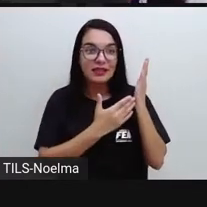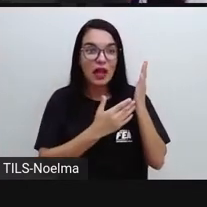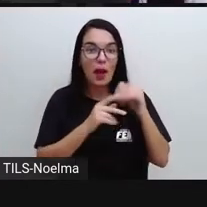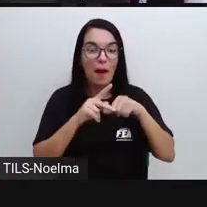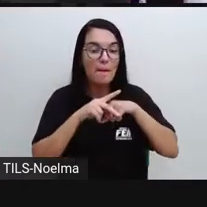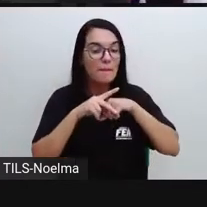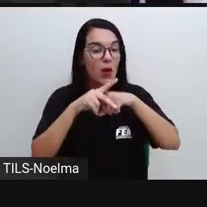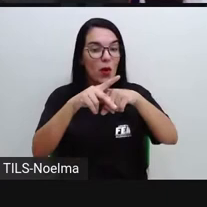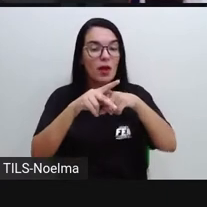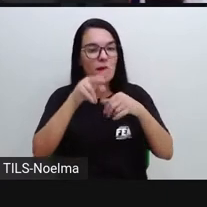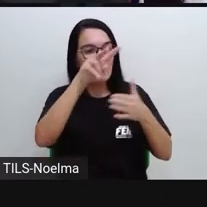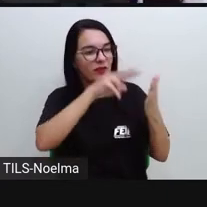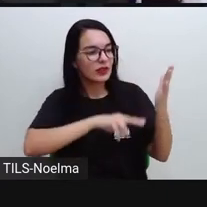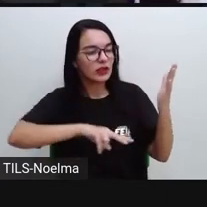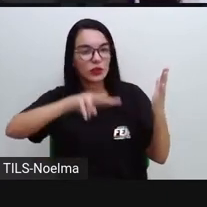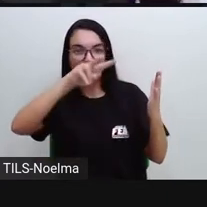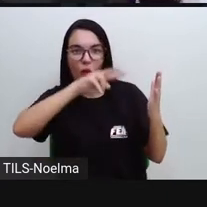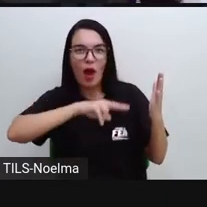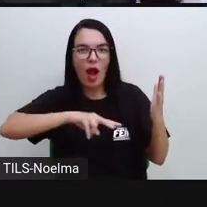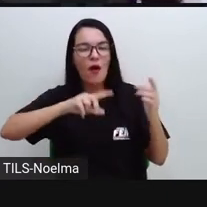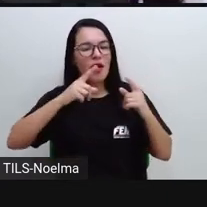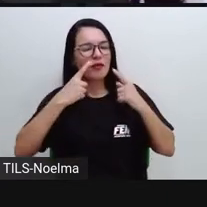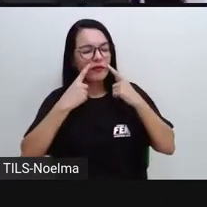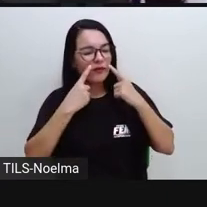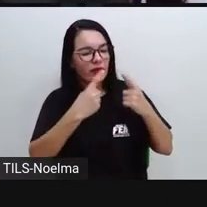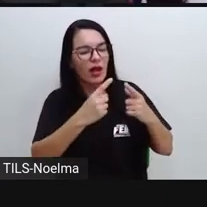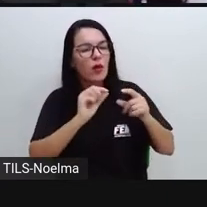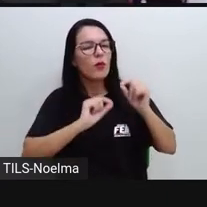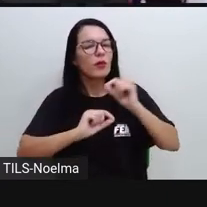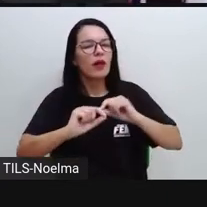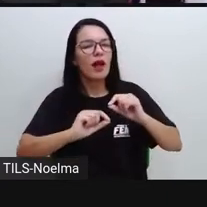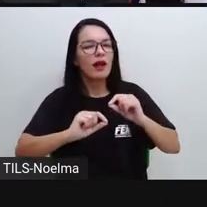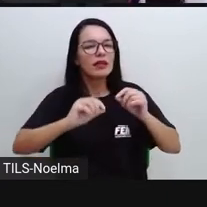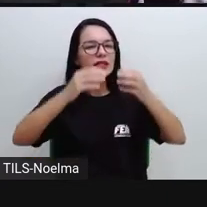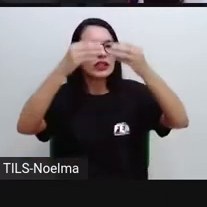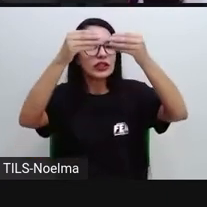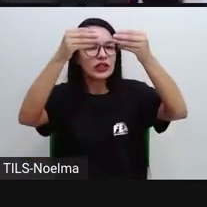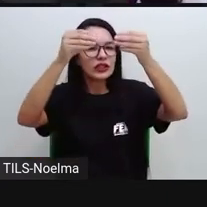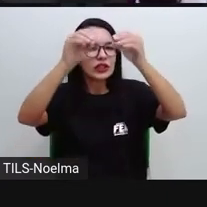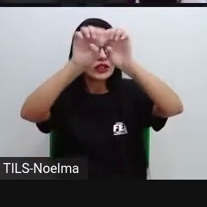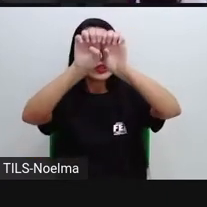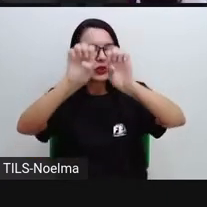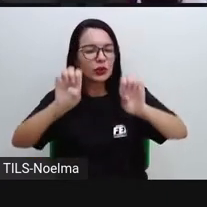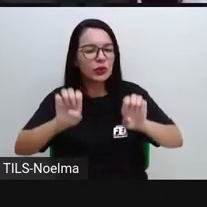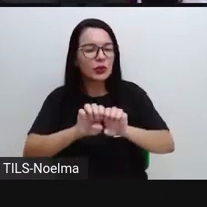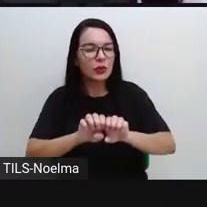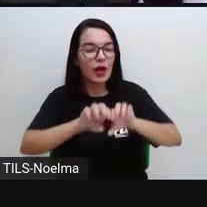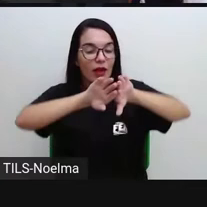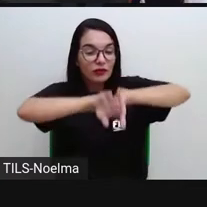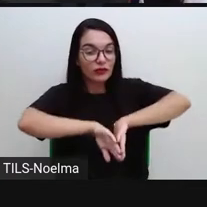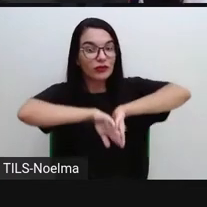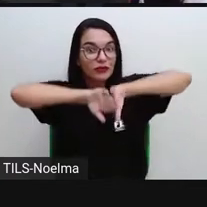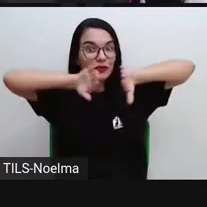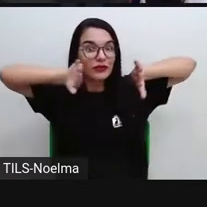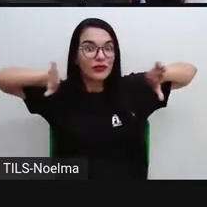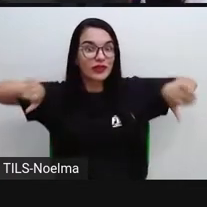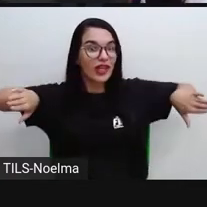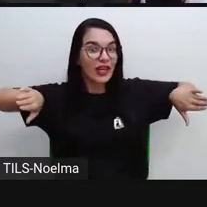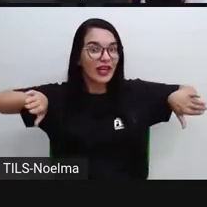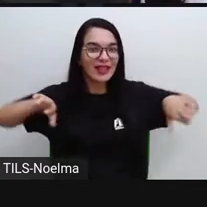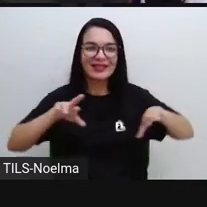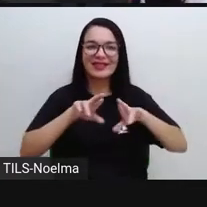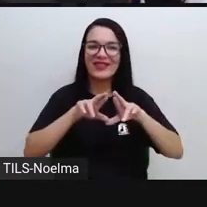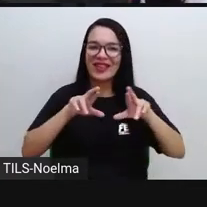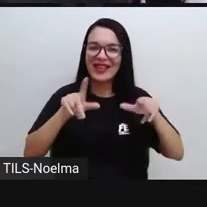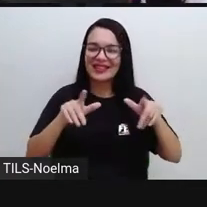ele faz diferente, né? Ele vai além. Ele sai dessa estrutura para montar outros tipos de estruturas. E é justamente um